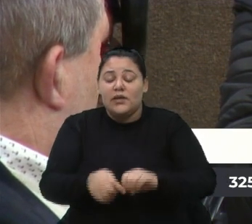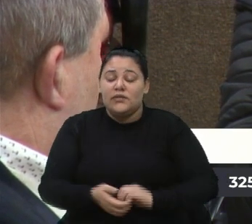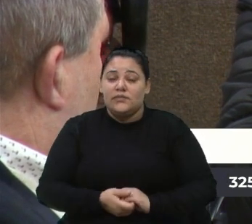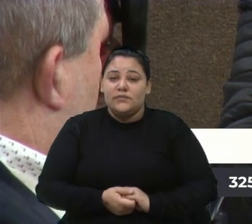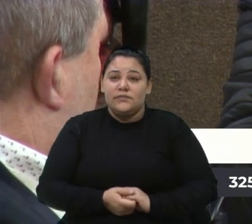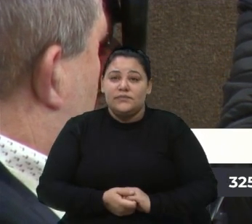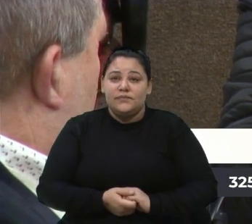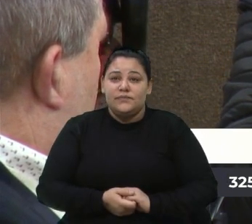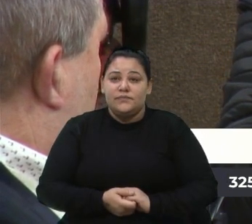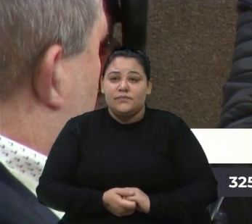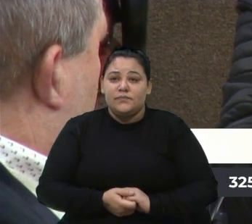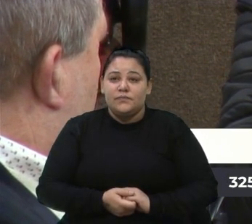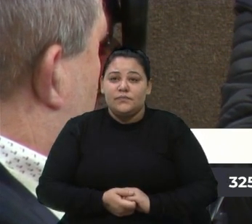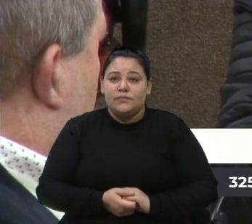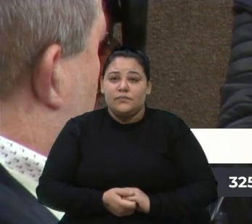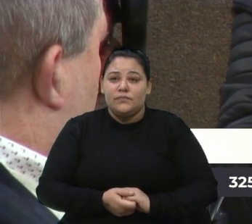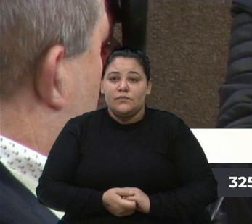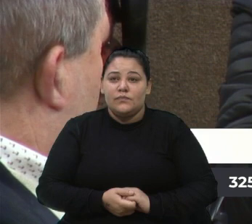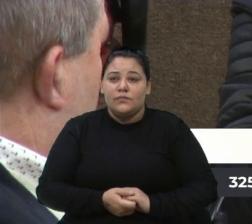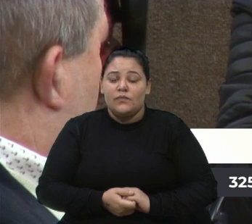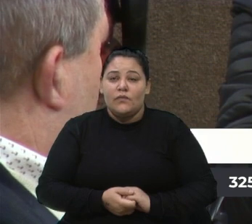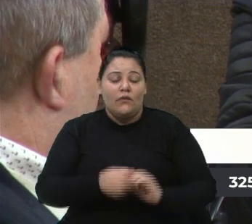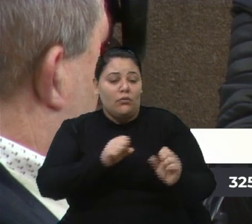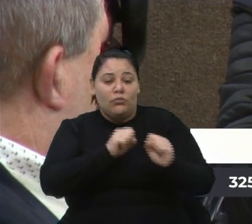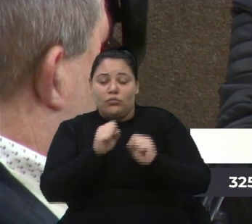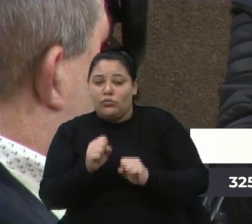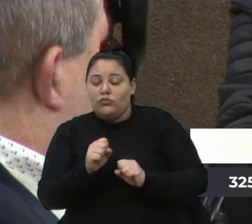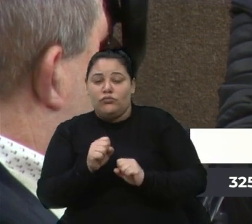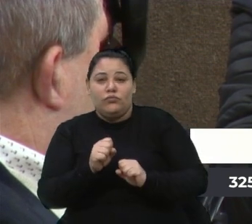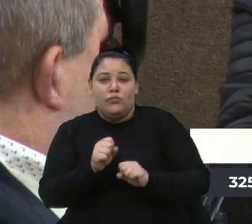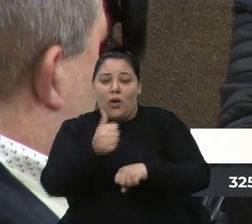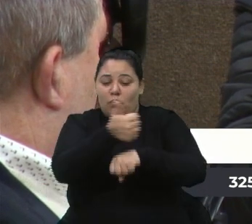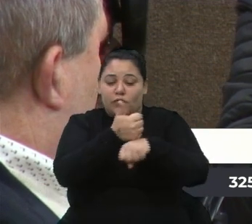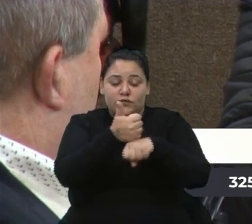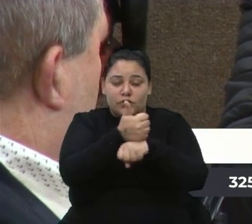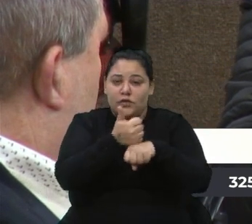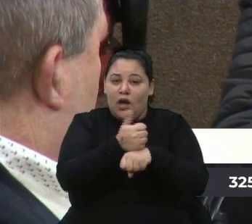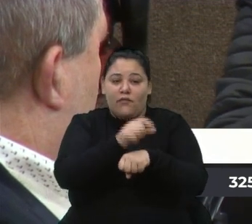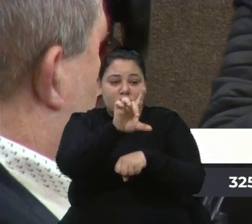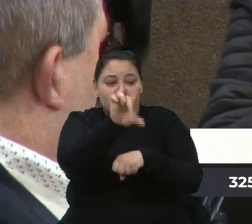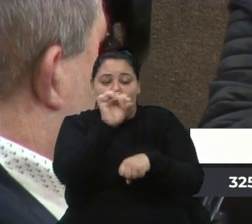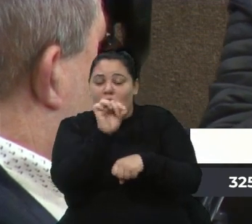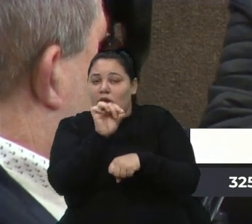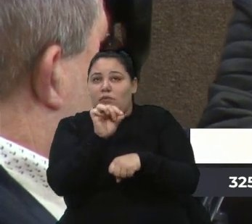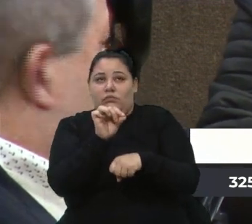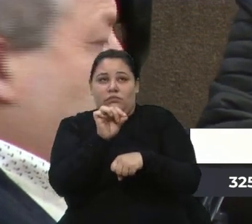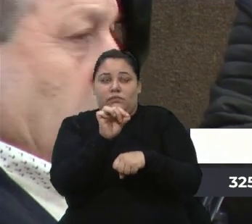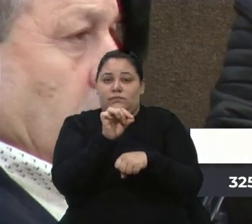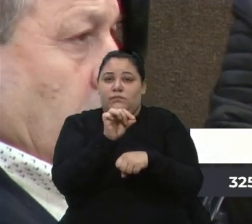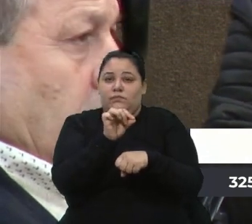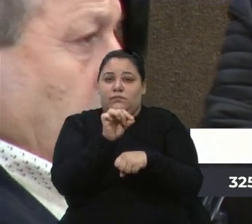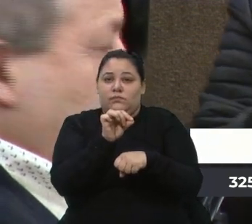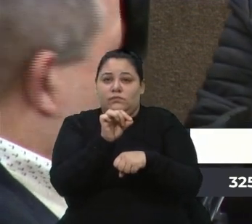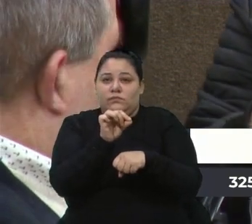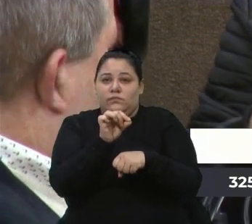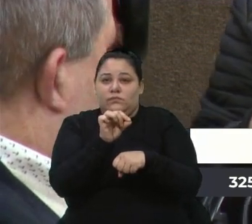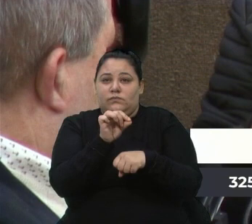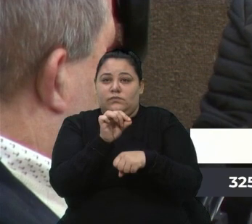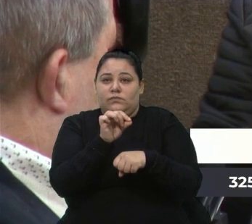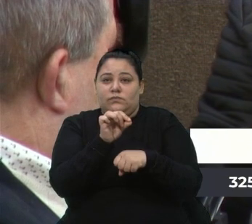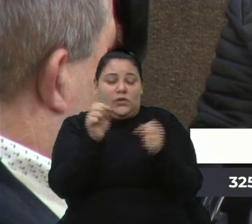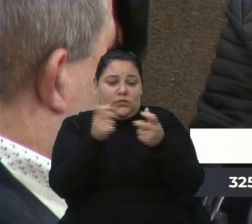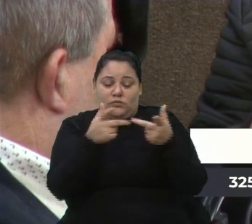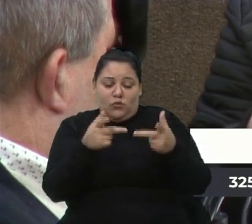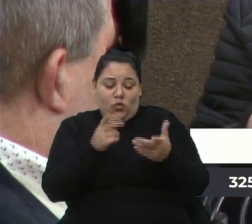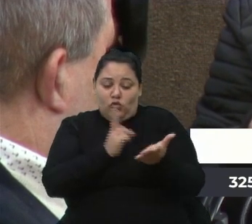Seja como um cadete, seja como uma pessoa que vai escolher essa situação militar, enfim.